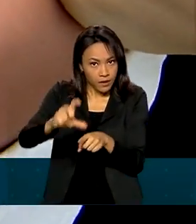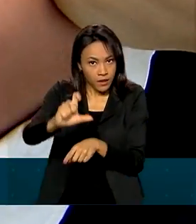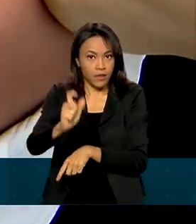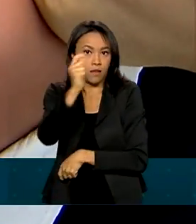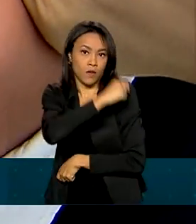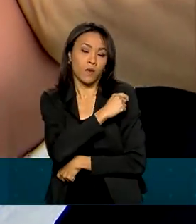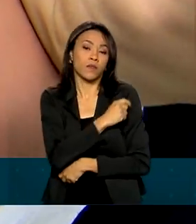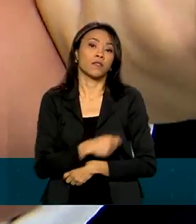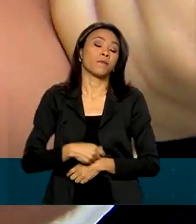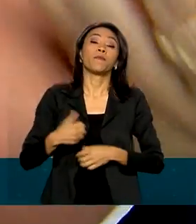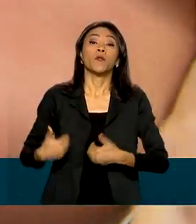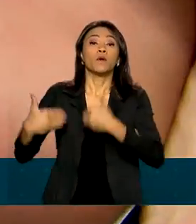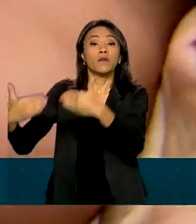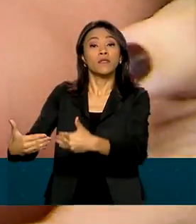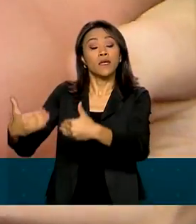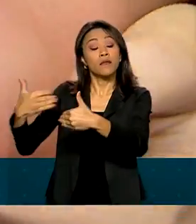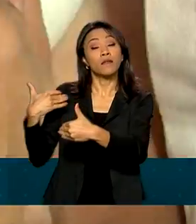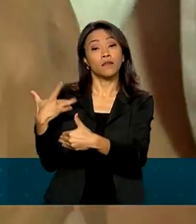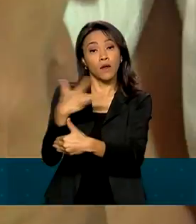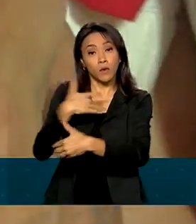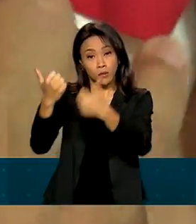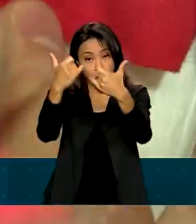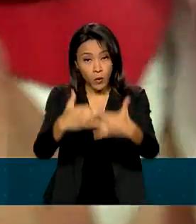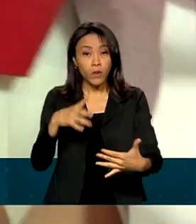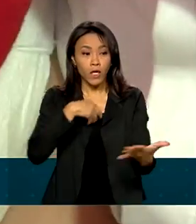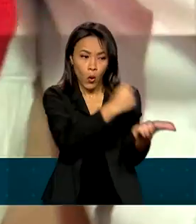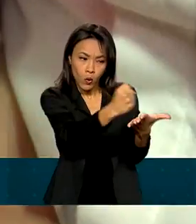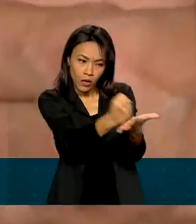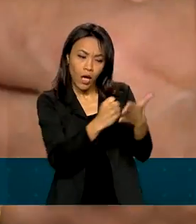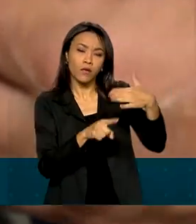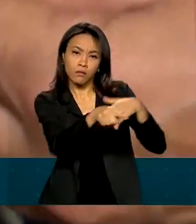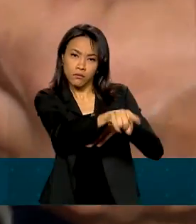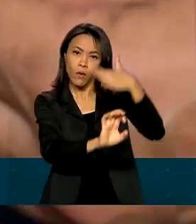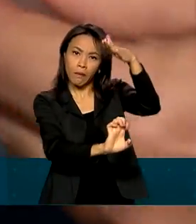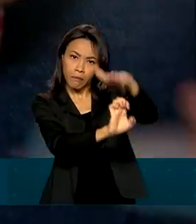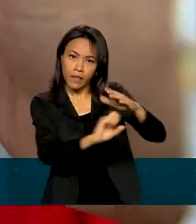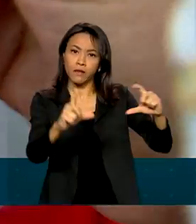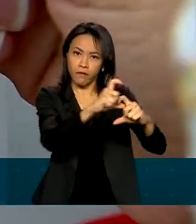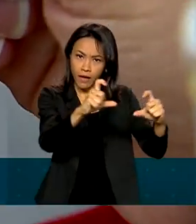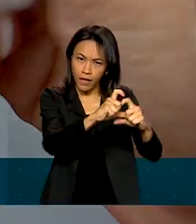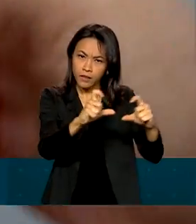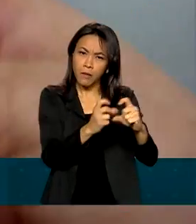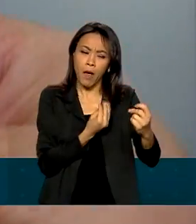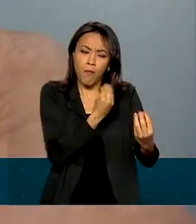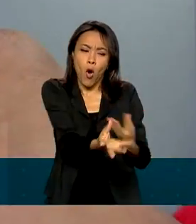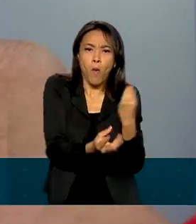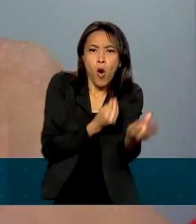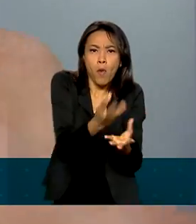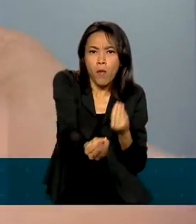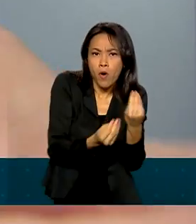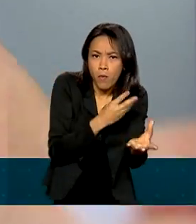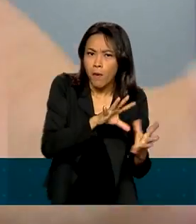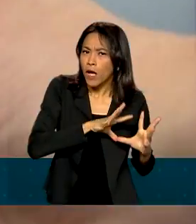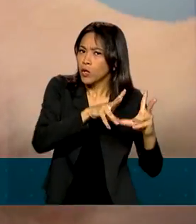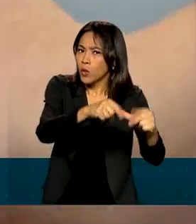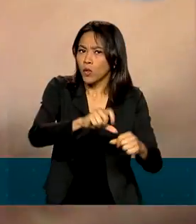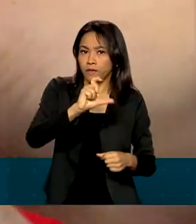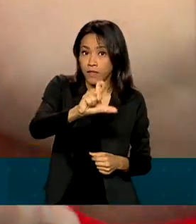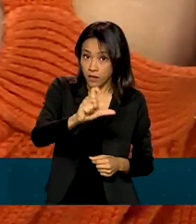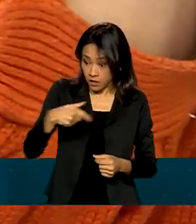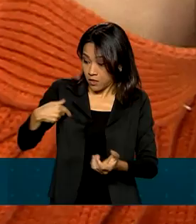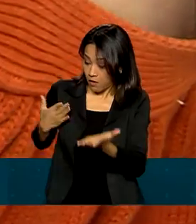da Saúde, o Brasil tem contrato com a Pfizer para o fornecimento de todas as vacinas aprovadas pela Anvisa e